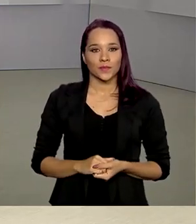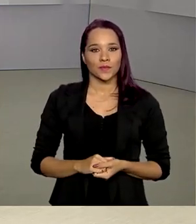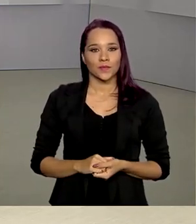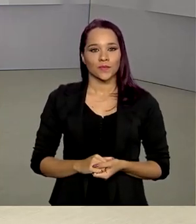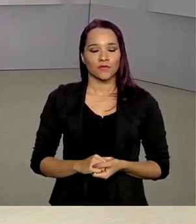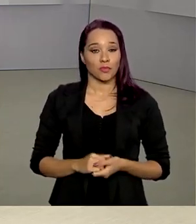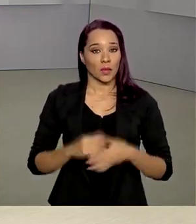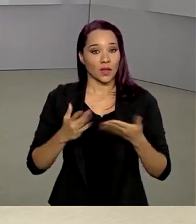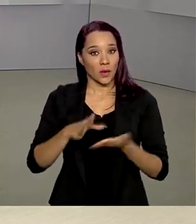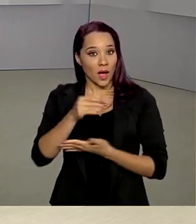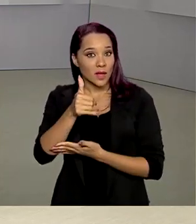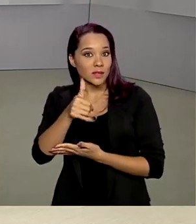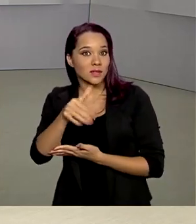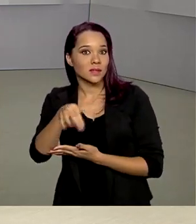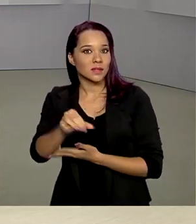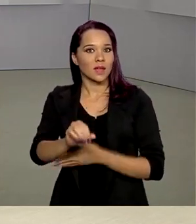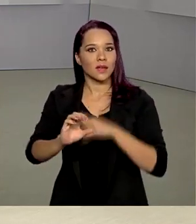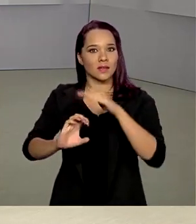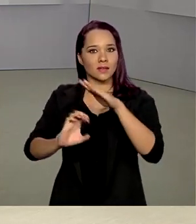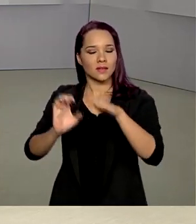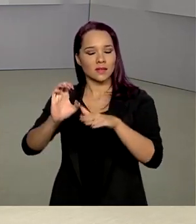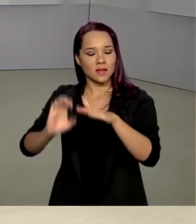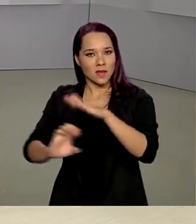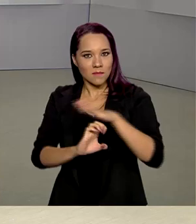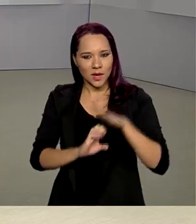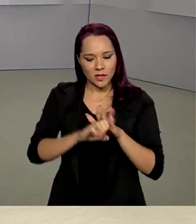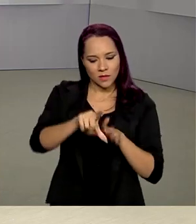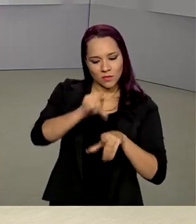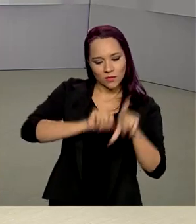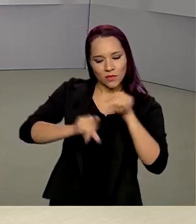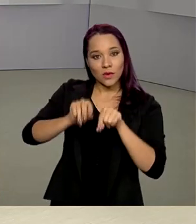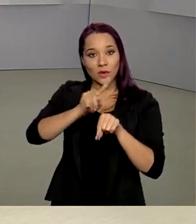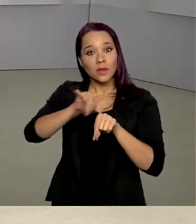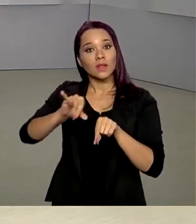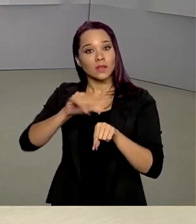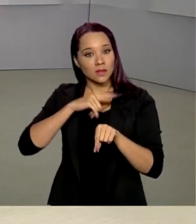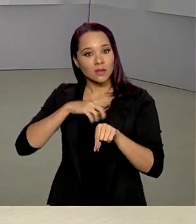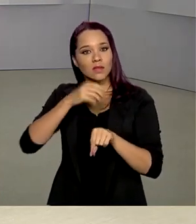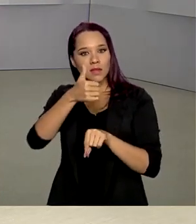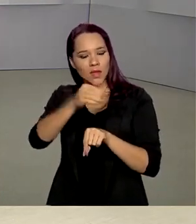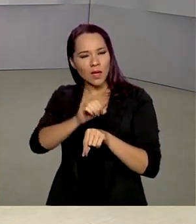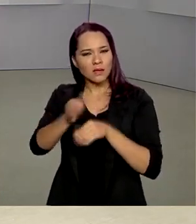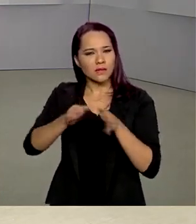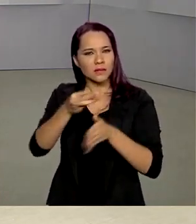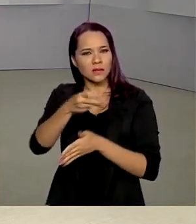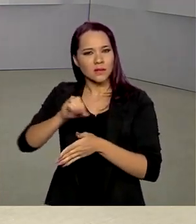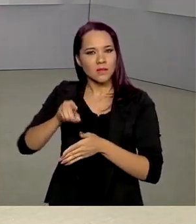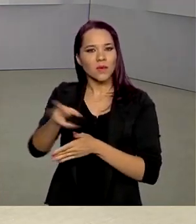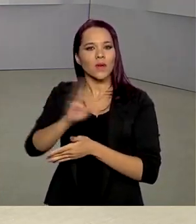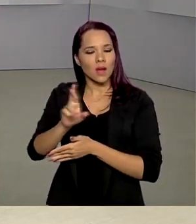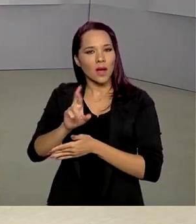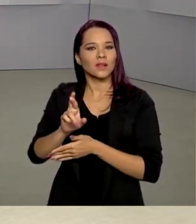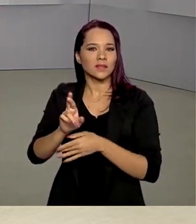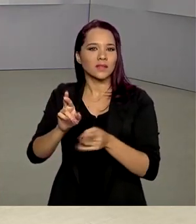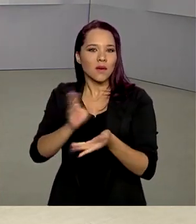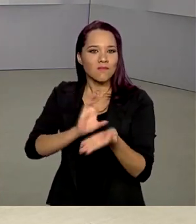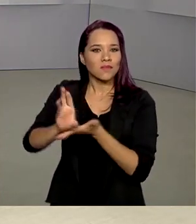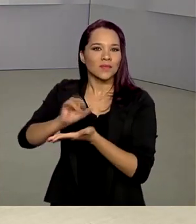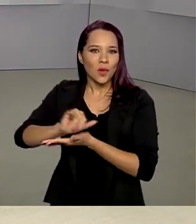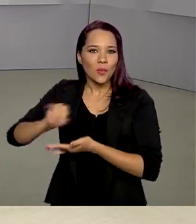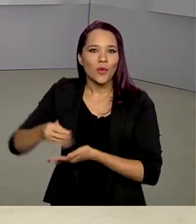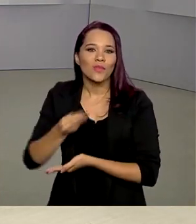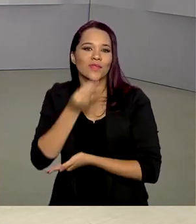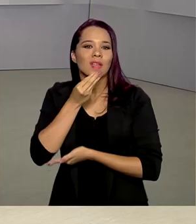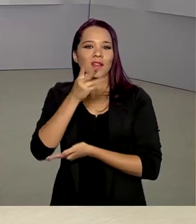As 10 empresas selecionadas receberão entre 10 e 30 mil reais e terão a oportunidade de realizar a